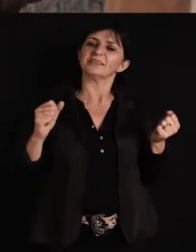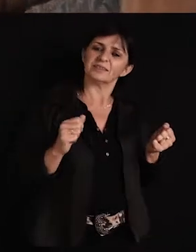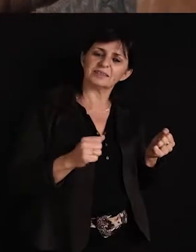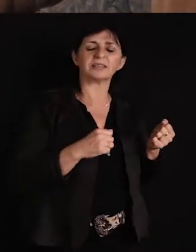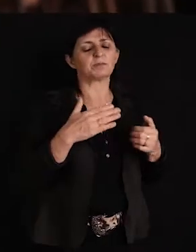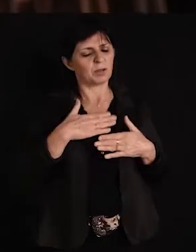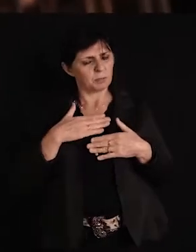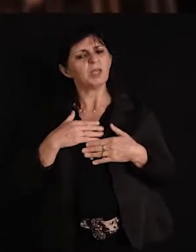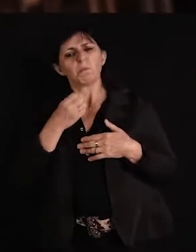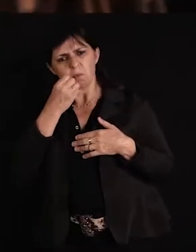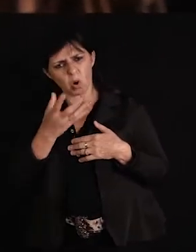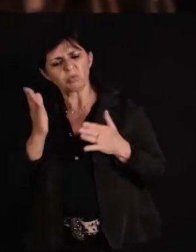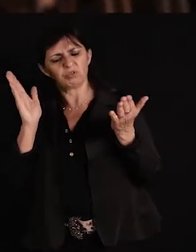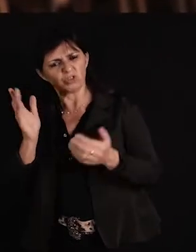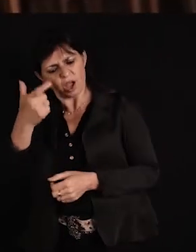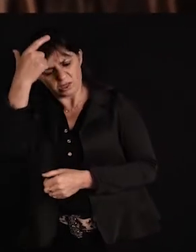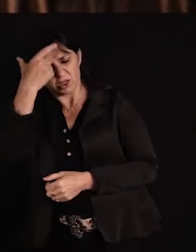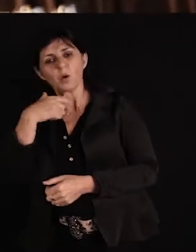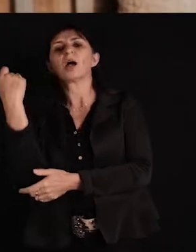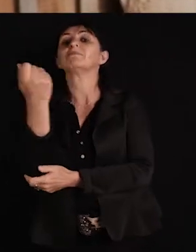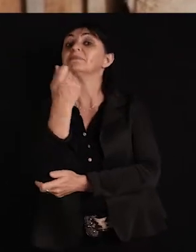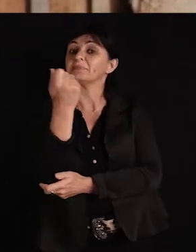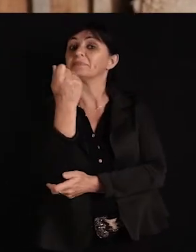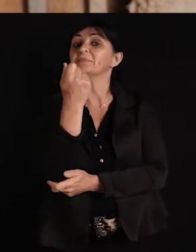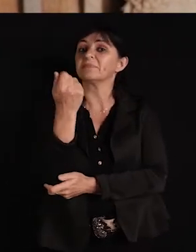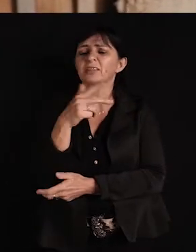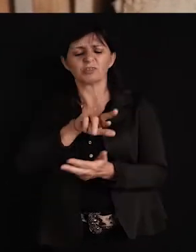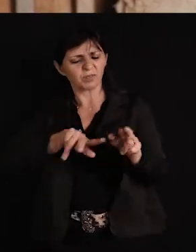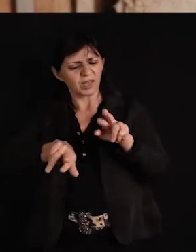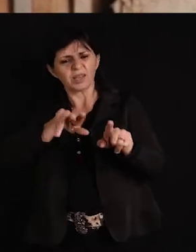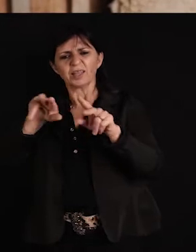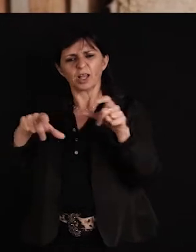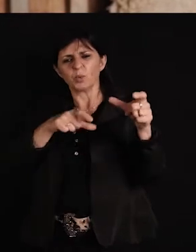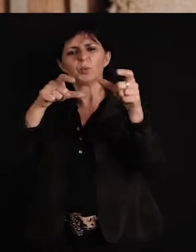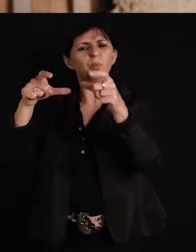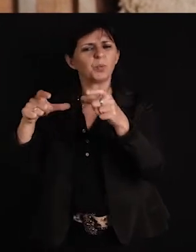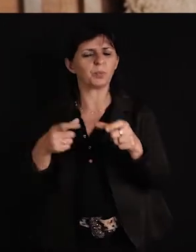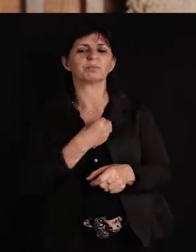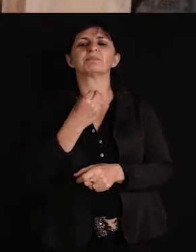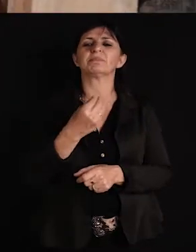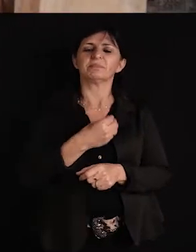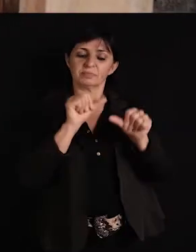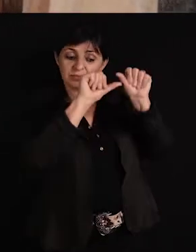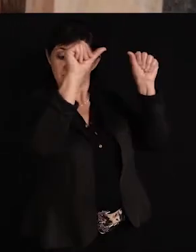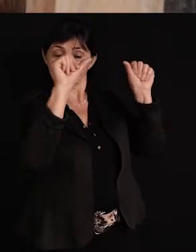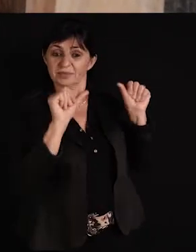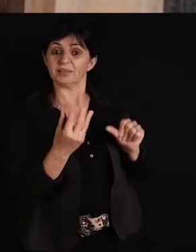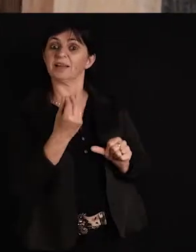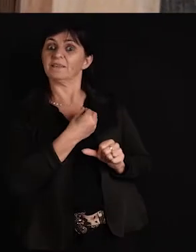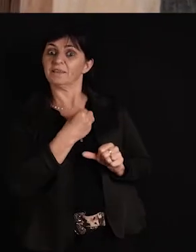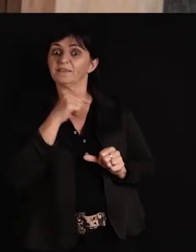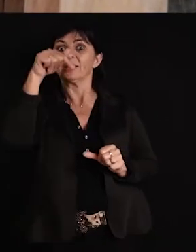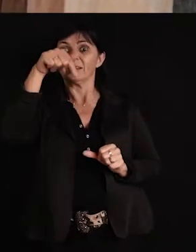A mim me basta ser gaúcho nesta vida, sovar os passos nas baunas da bagualada, com a moldura da querência em linha